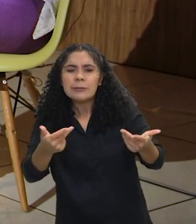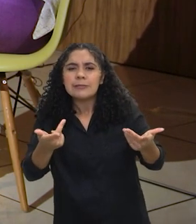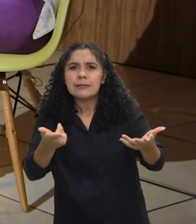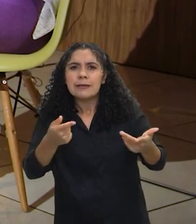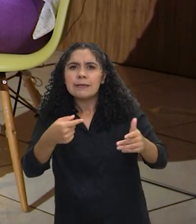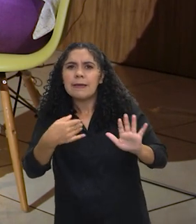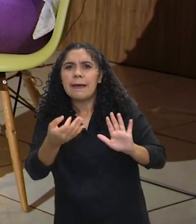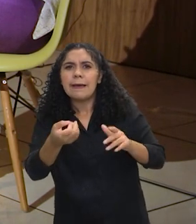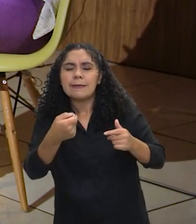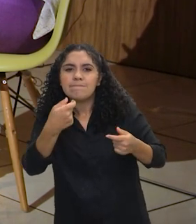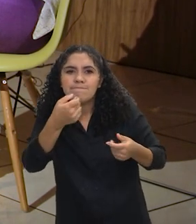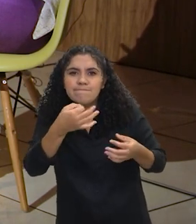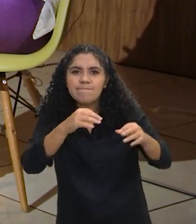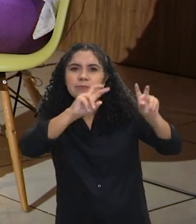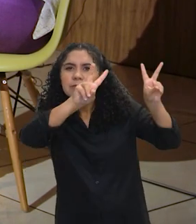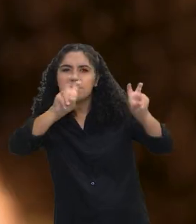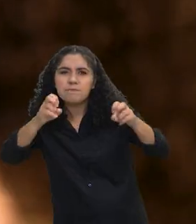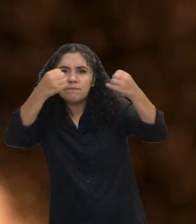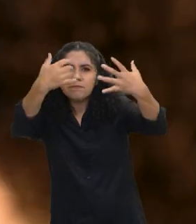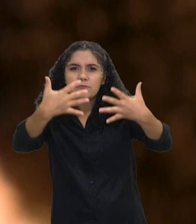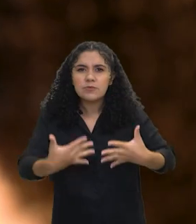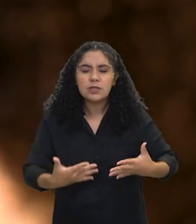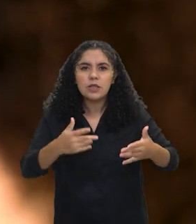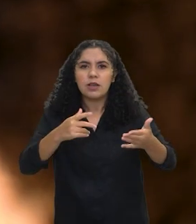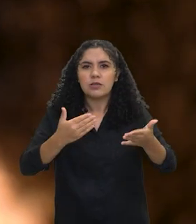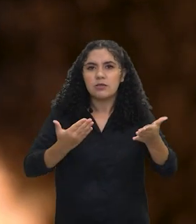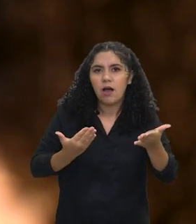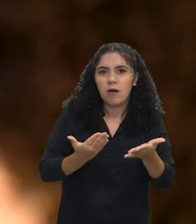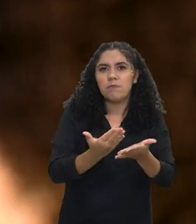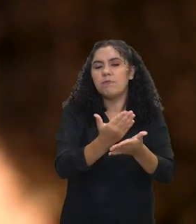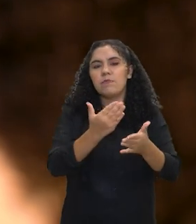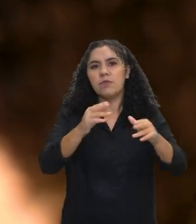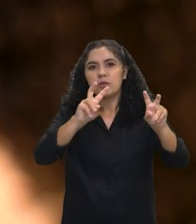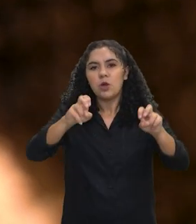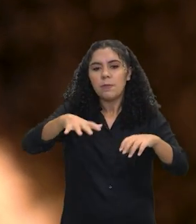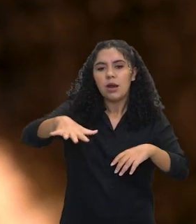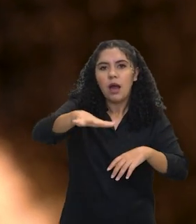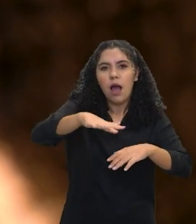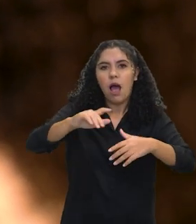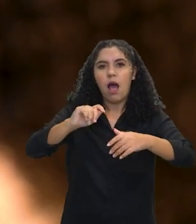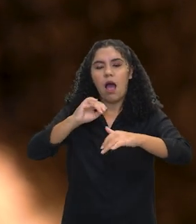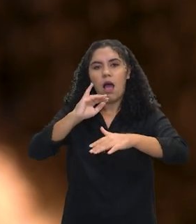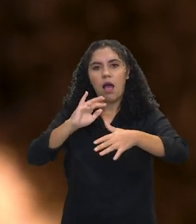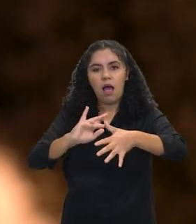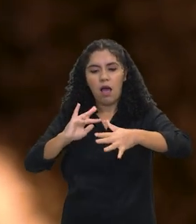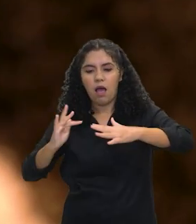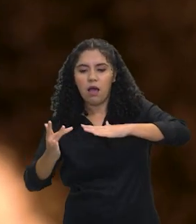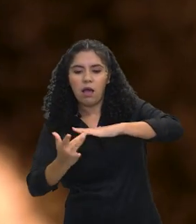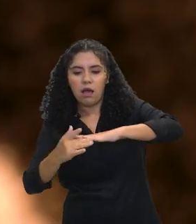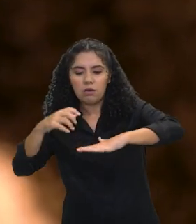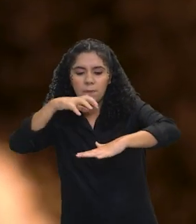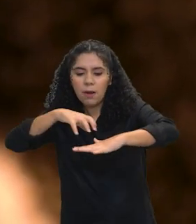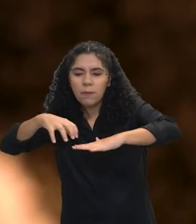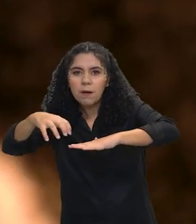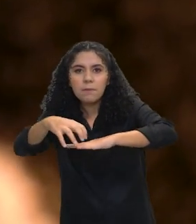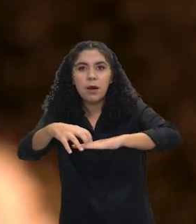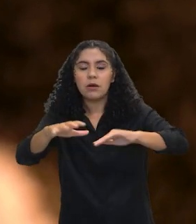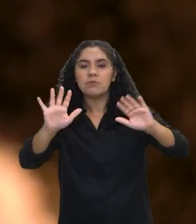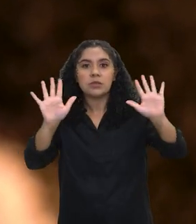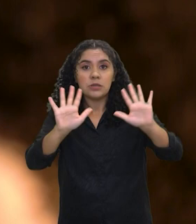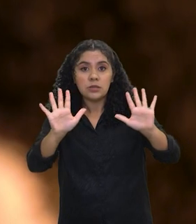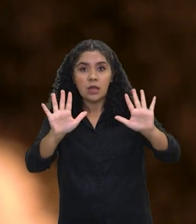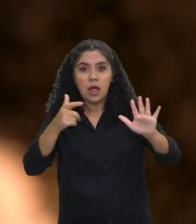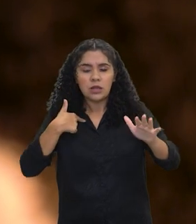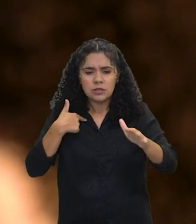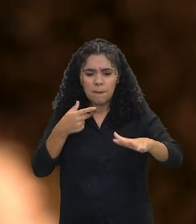Brasil quando a gente fala em relação à regulação das redes, por exemplo? Acho que é um ponto crítico, mas veja, o primeiro ano não foi só de